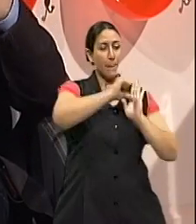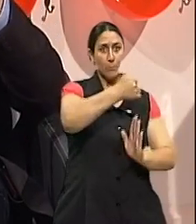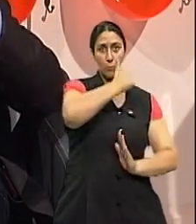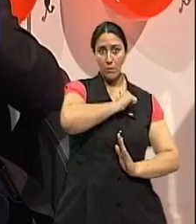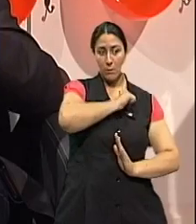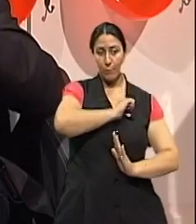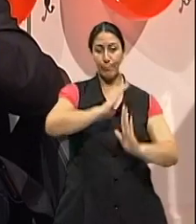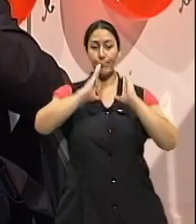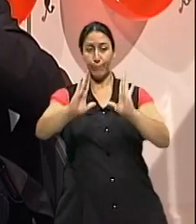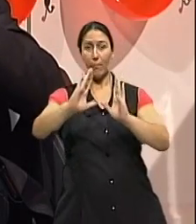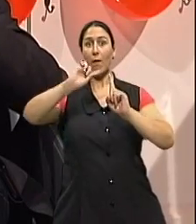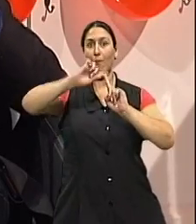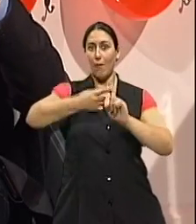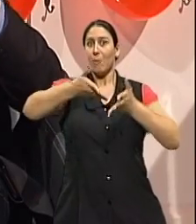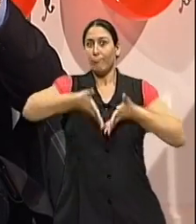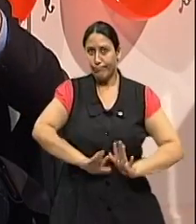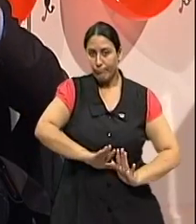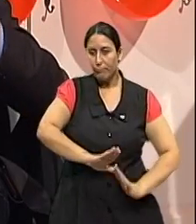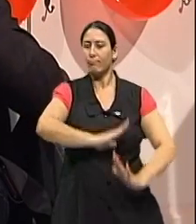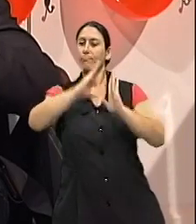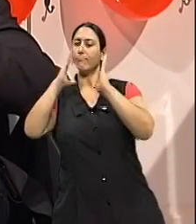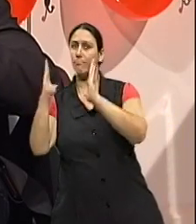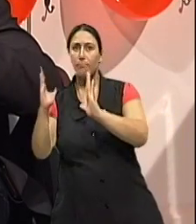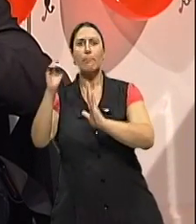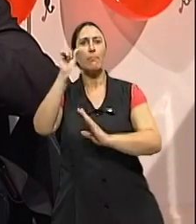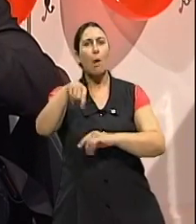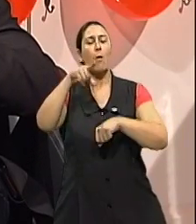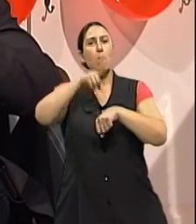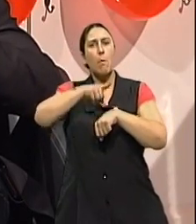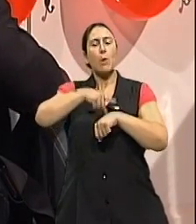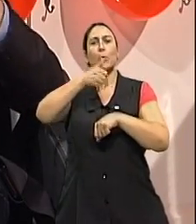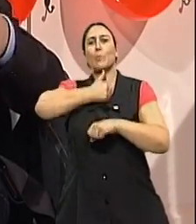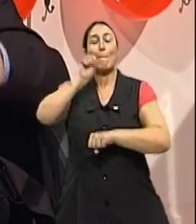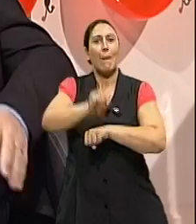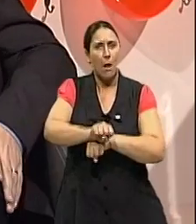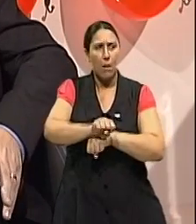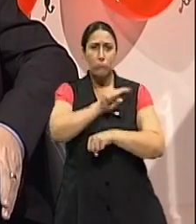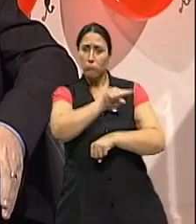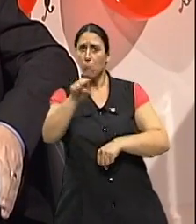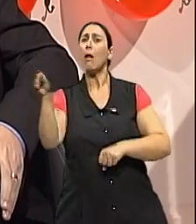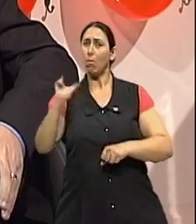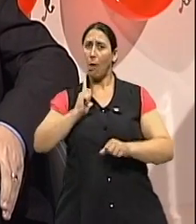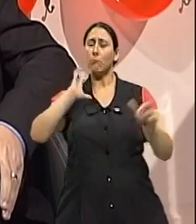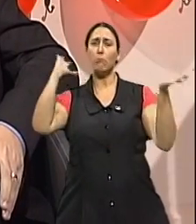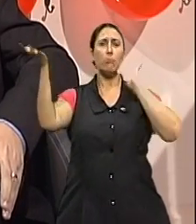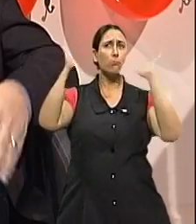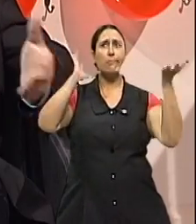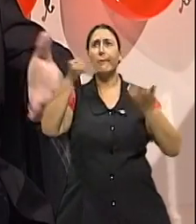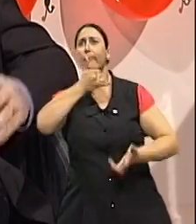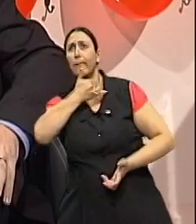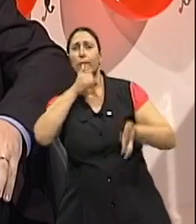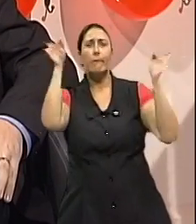vezes caóticas, mas fisiológicas, elas podem sim influenciar no humor, inclusive desencadeando transtornos,